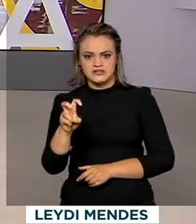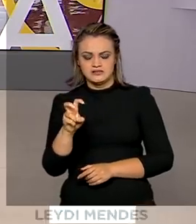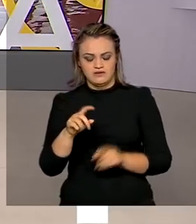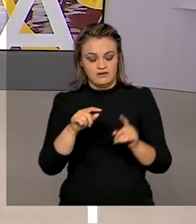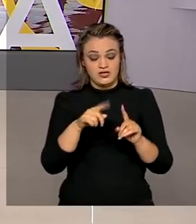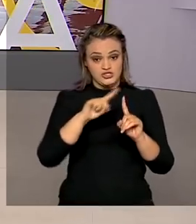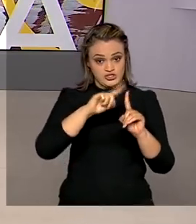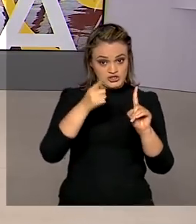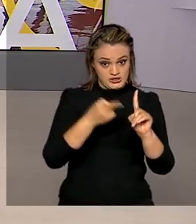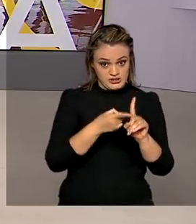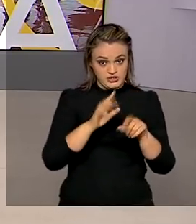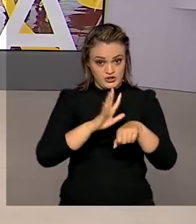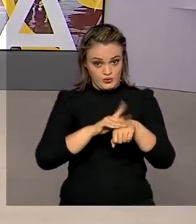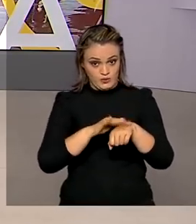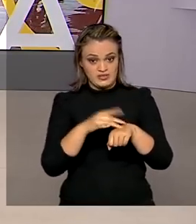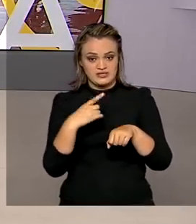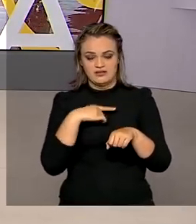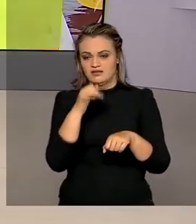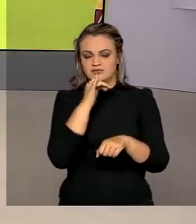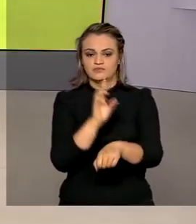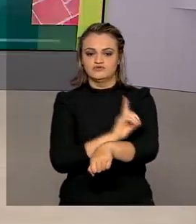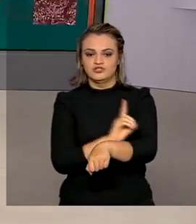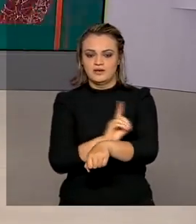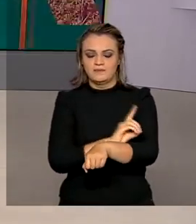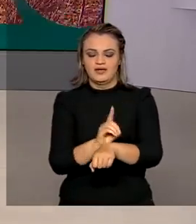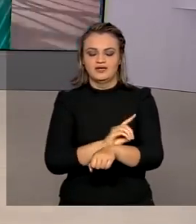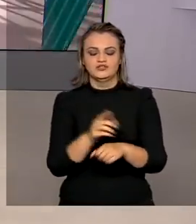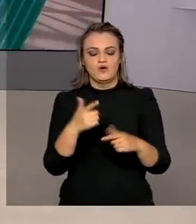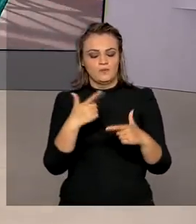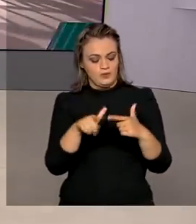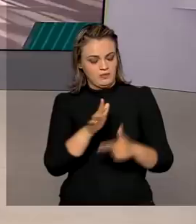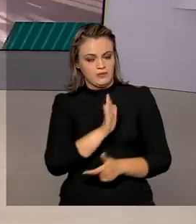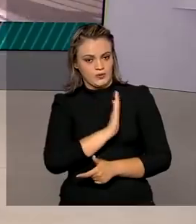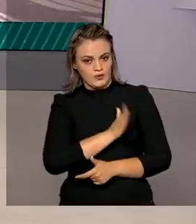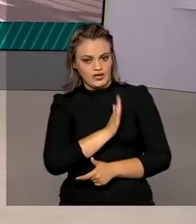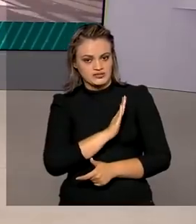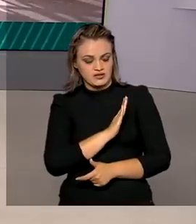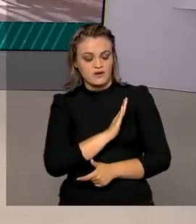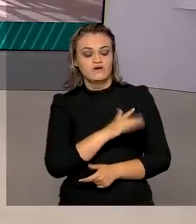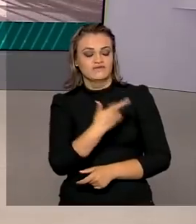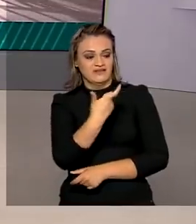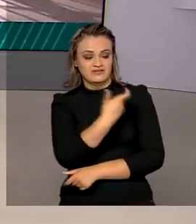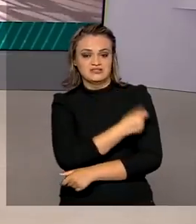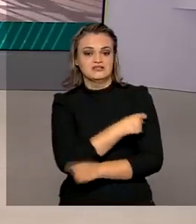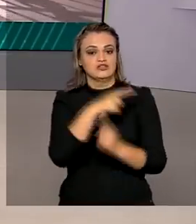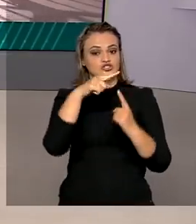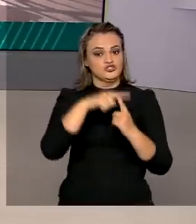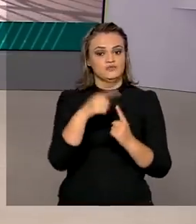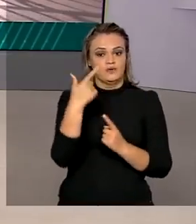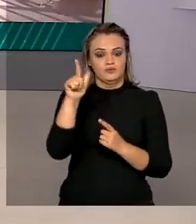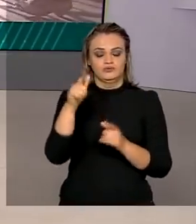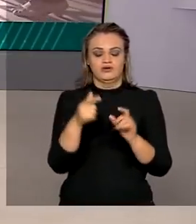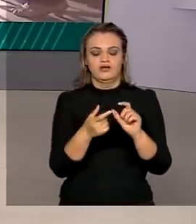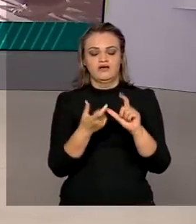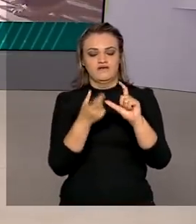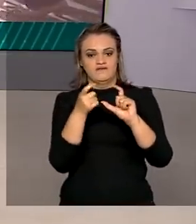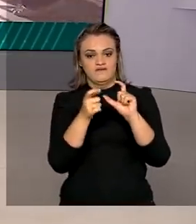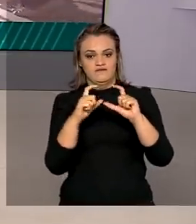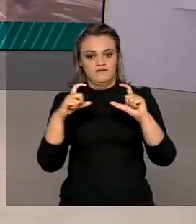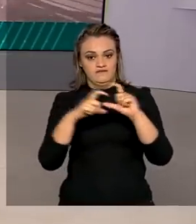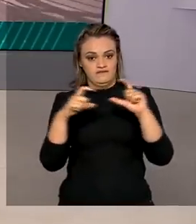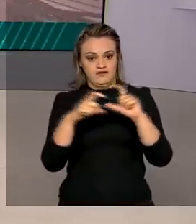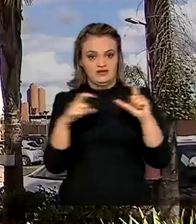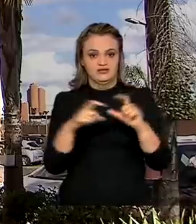Gestantes com comorbidades como diabetes e doenças cardíacas devem receber apenas os imunizantes da Pfizer e